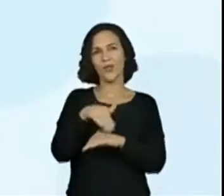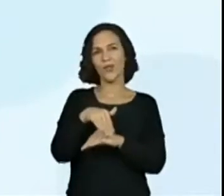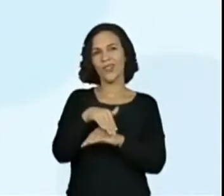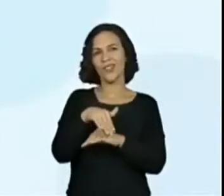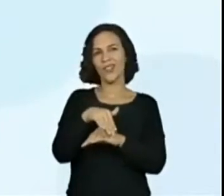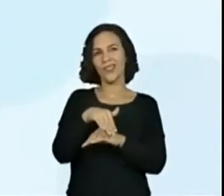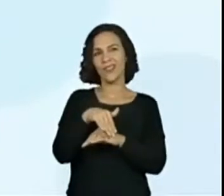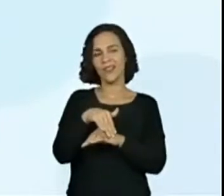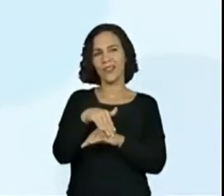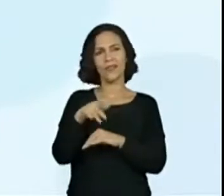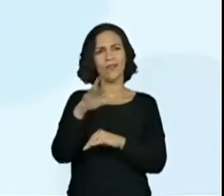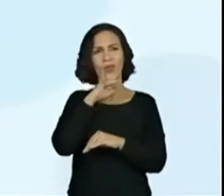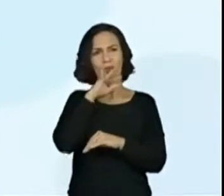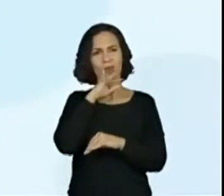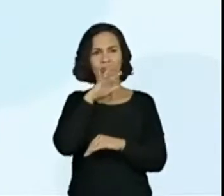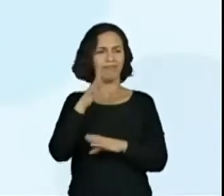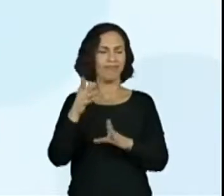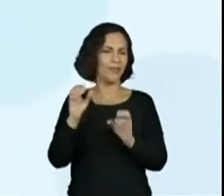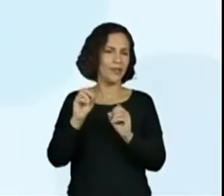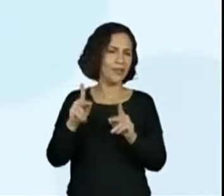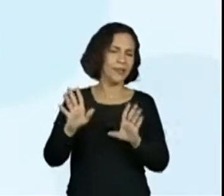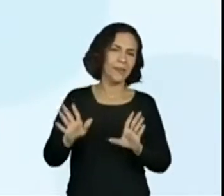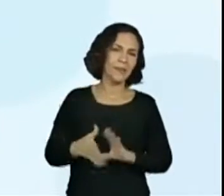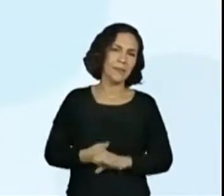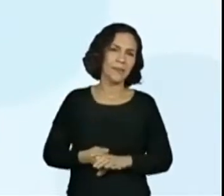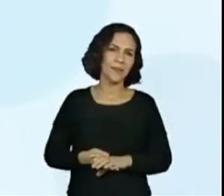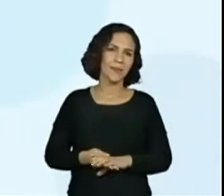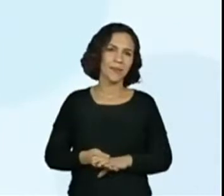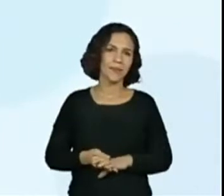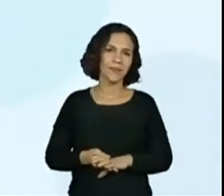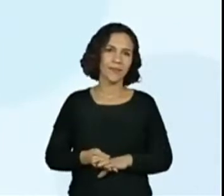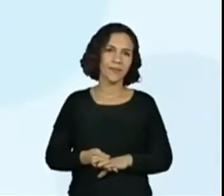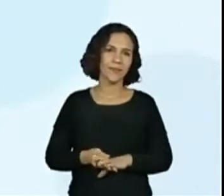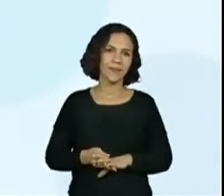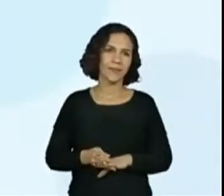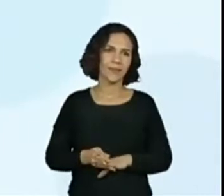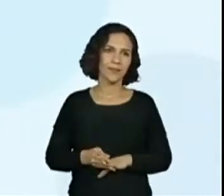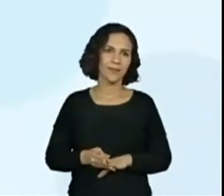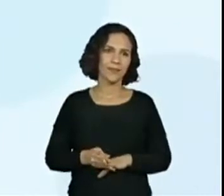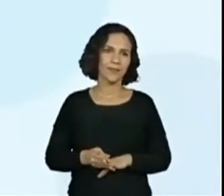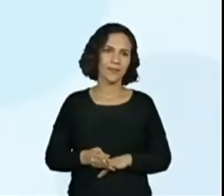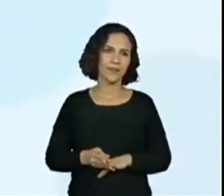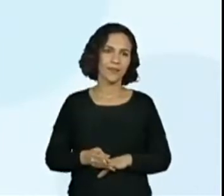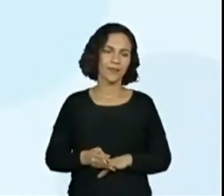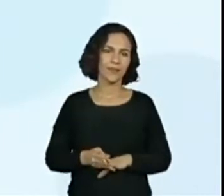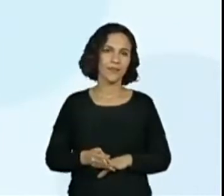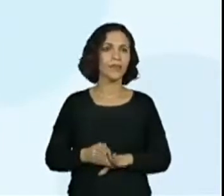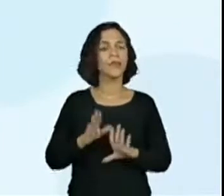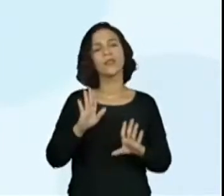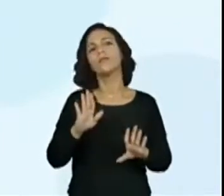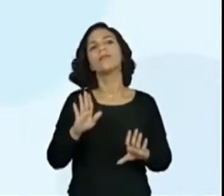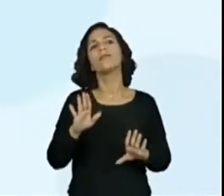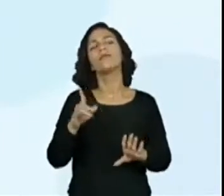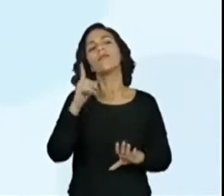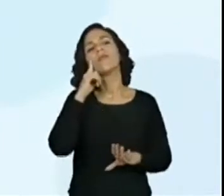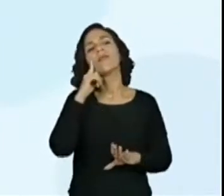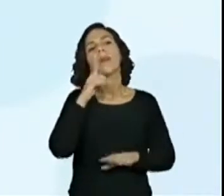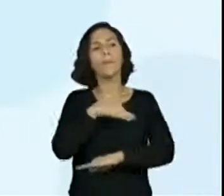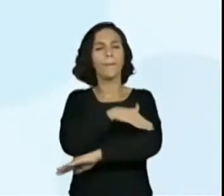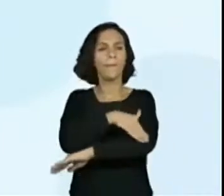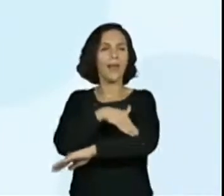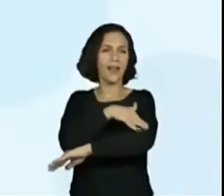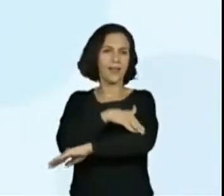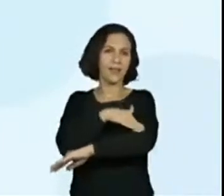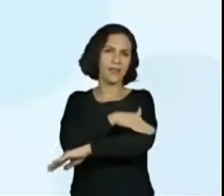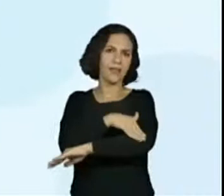embaixo, ela se apagou, né? Vamos, vamos, essa outra aqui. Saindo dessa praça aqui...